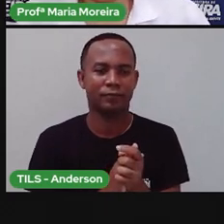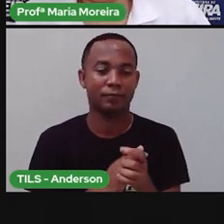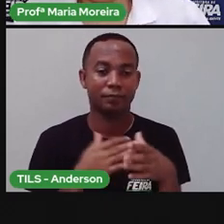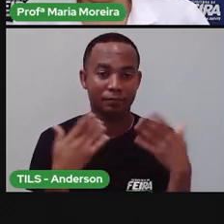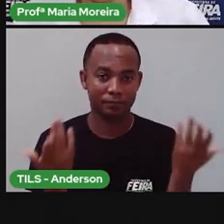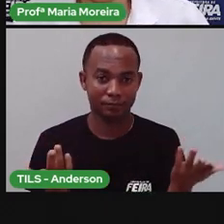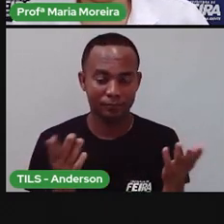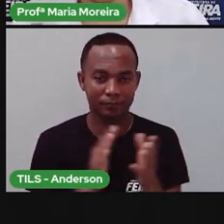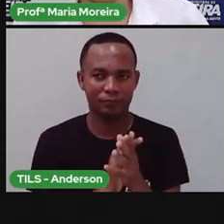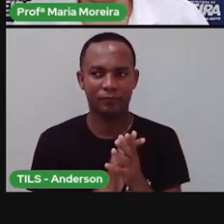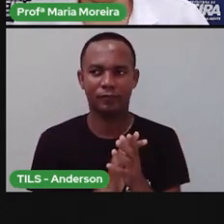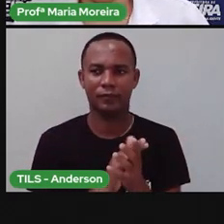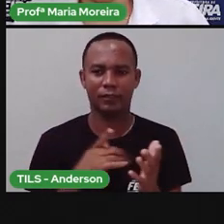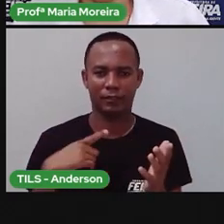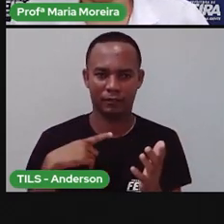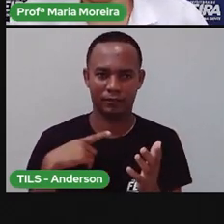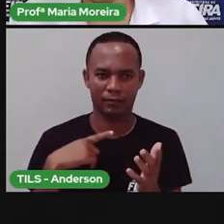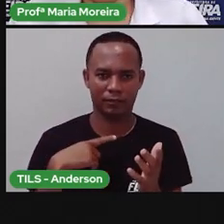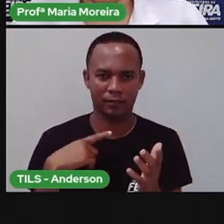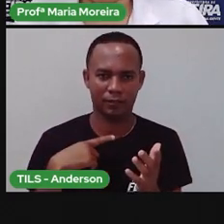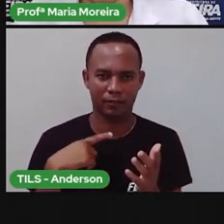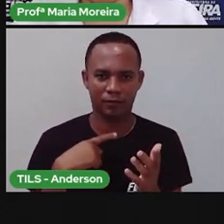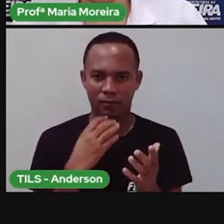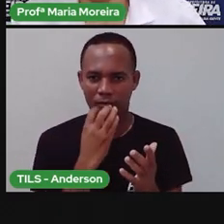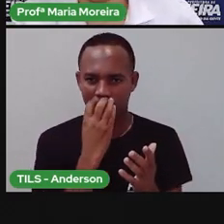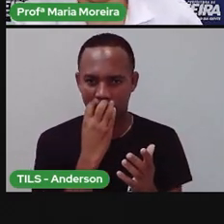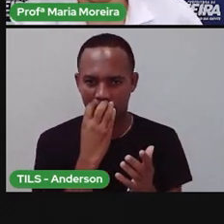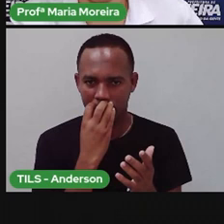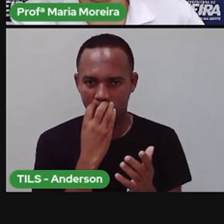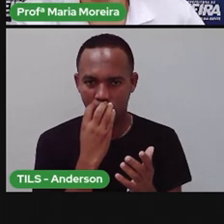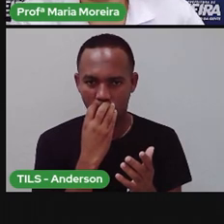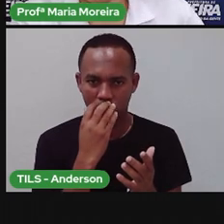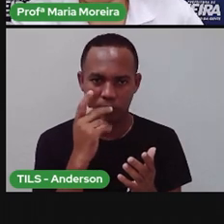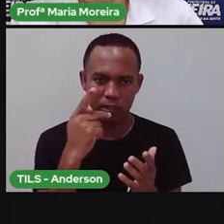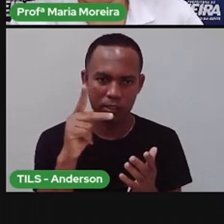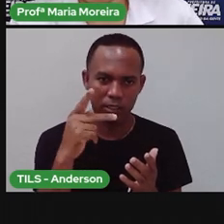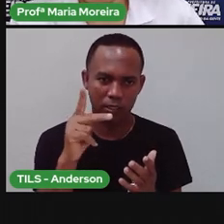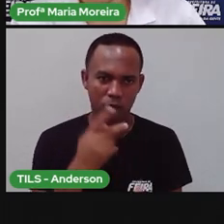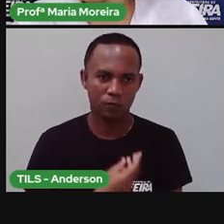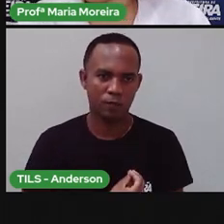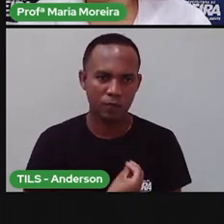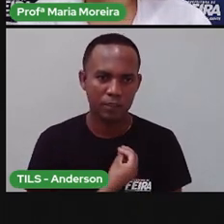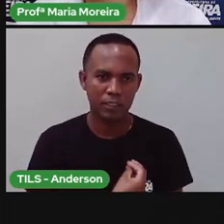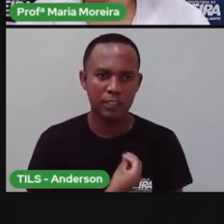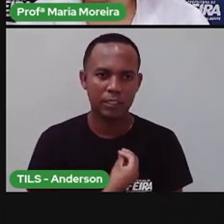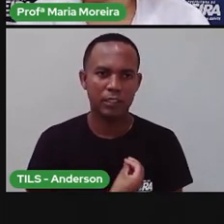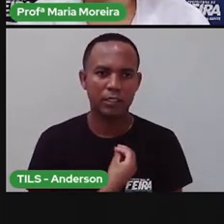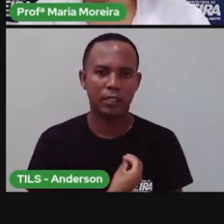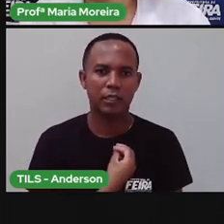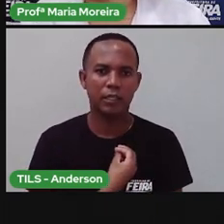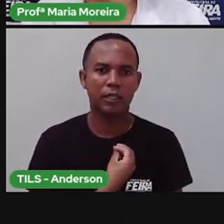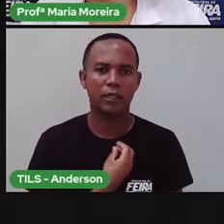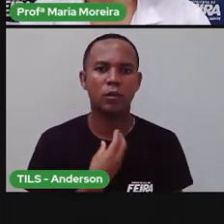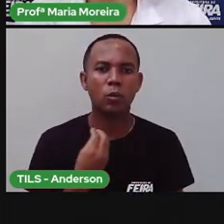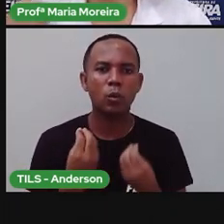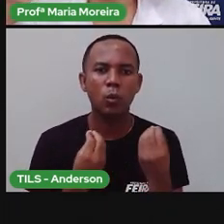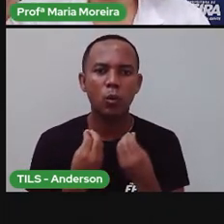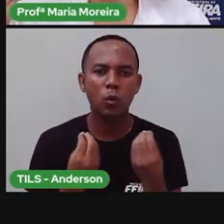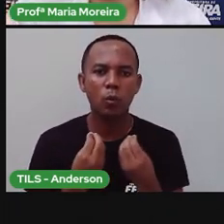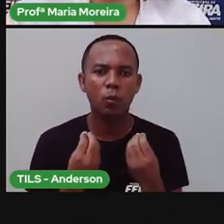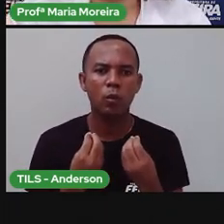E aí, quando você tem, né? Você tem um cachorrinho, é um ser o quê? Um ser vivo. É uma outra espécie que está o quê?